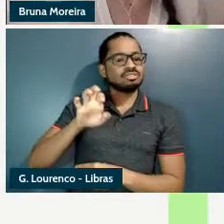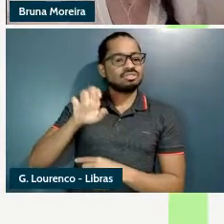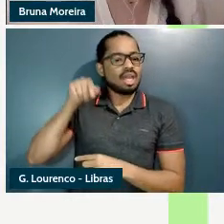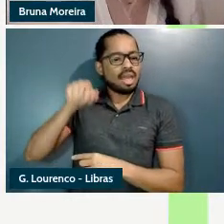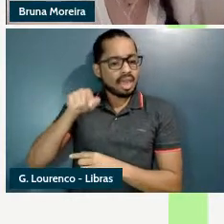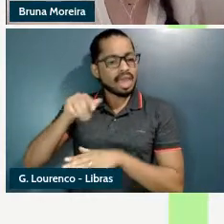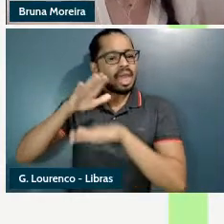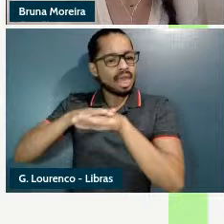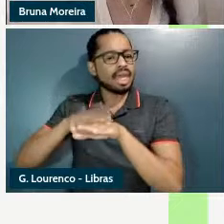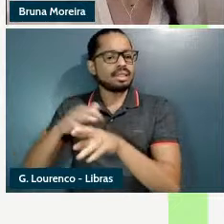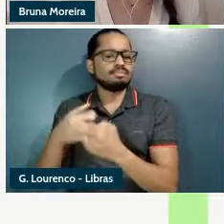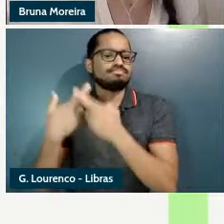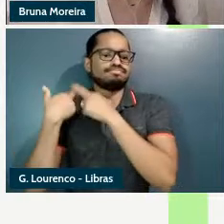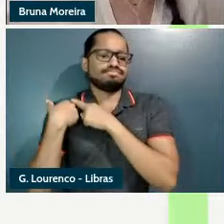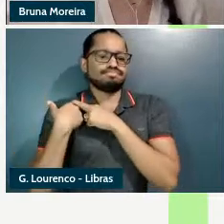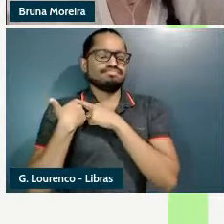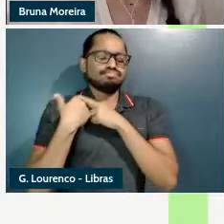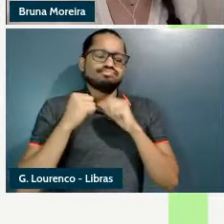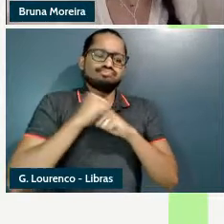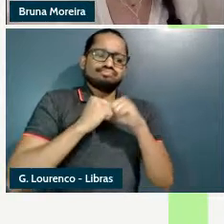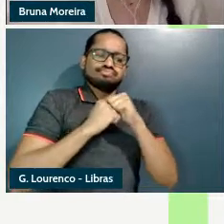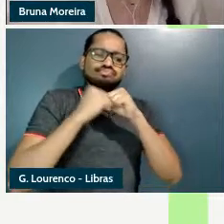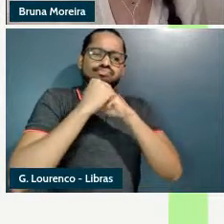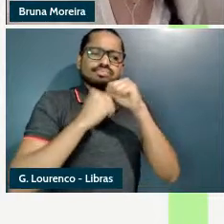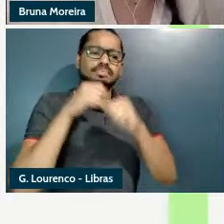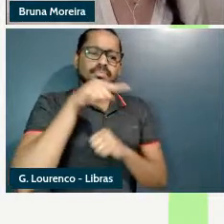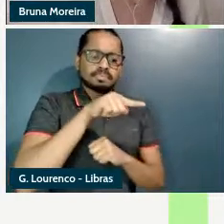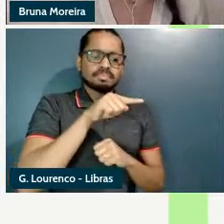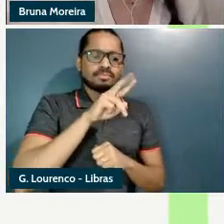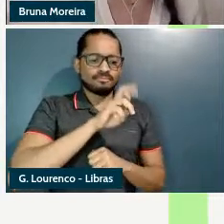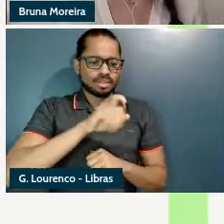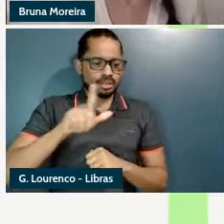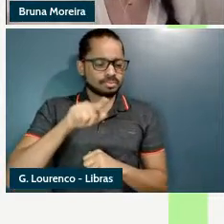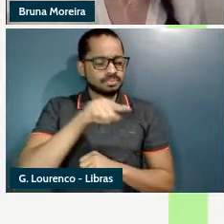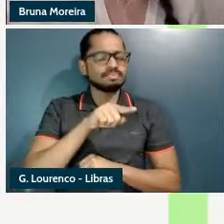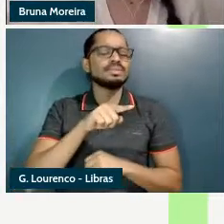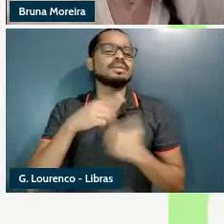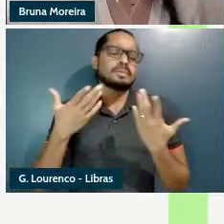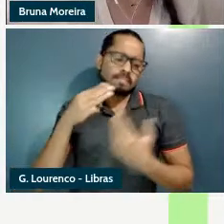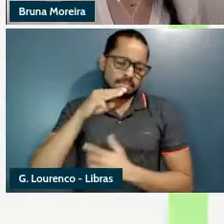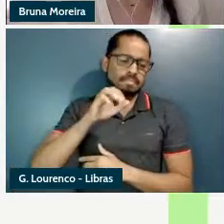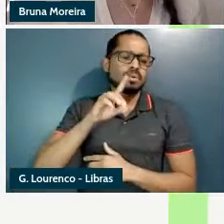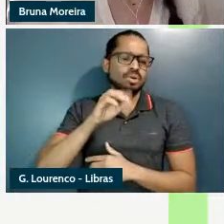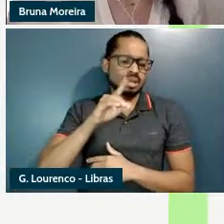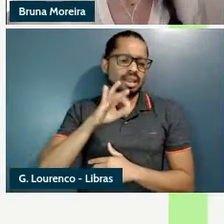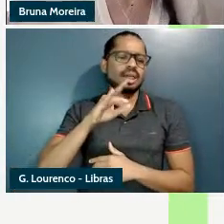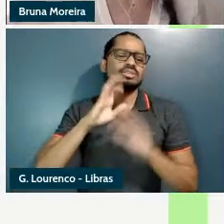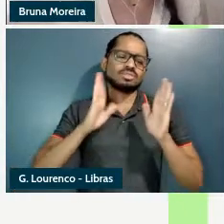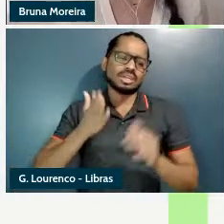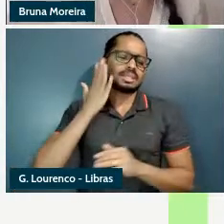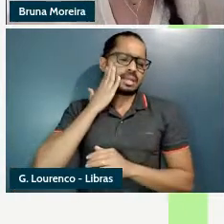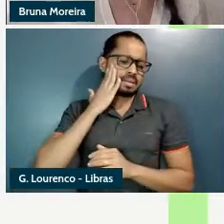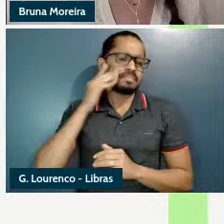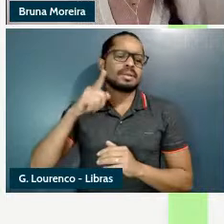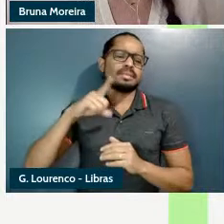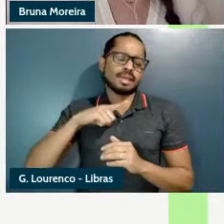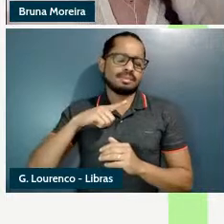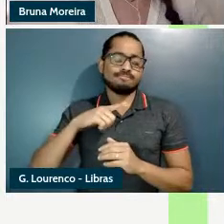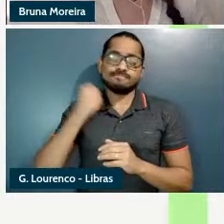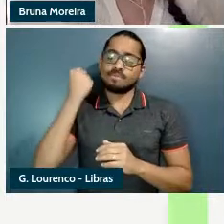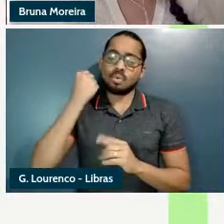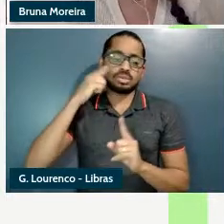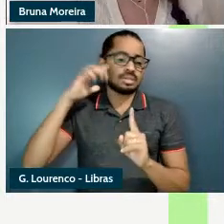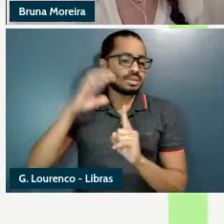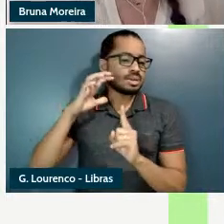variação e a modalidade já é uma categoria que independentemente a gente já sabe que é sensível ao contexto e variável a partir do contexto